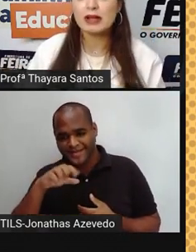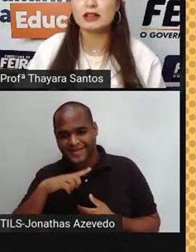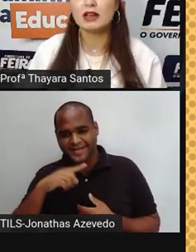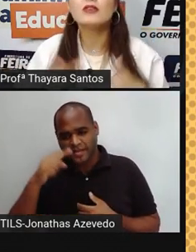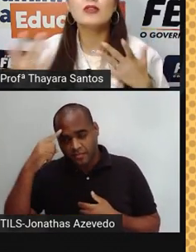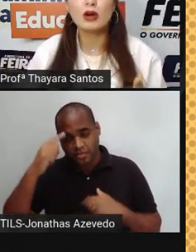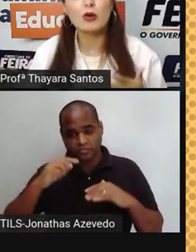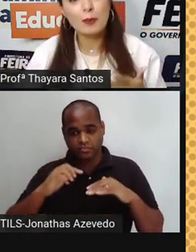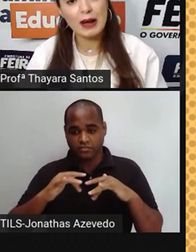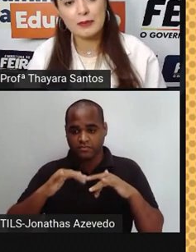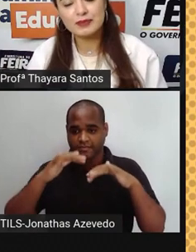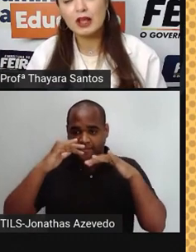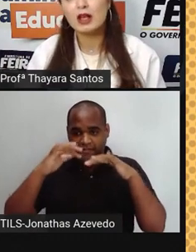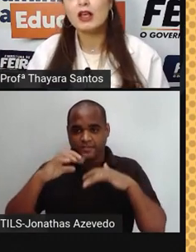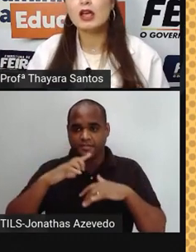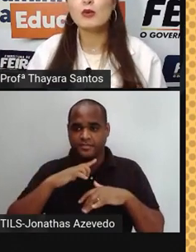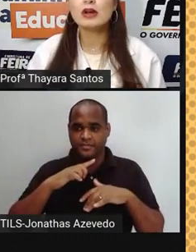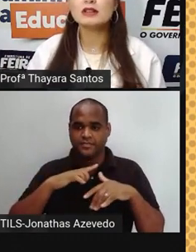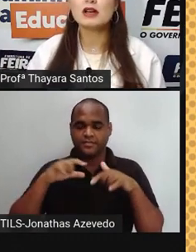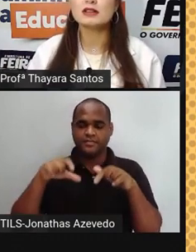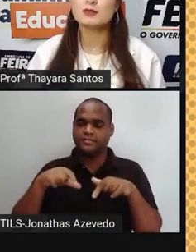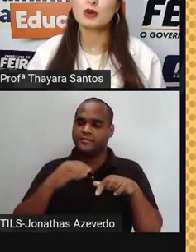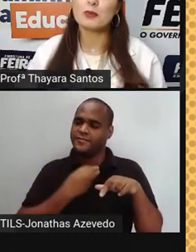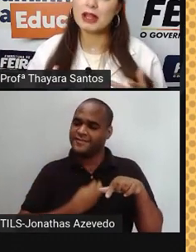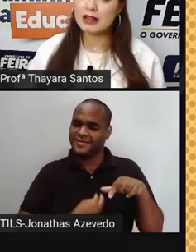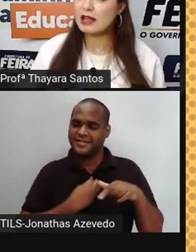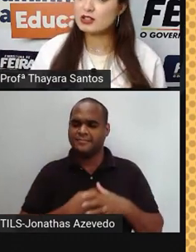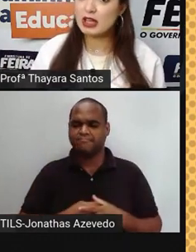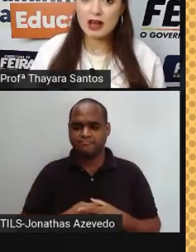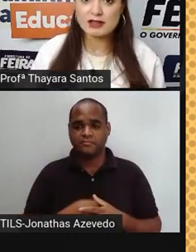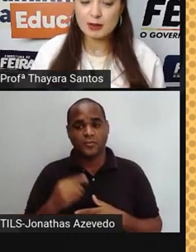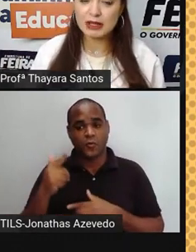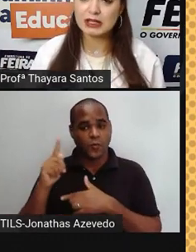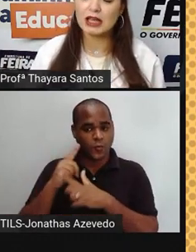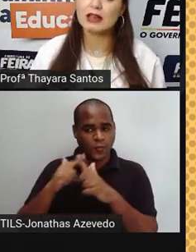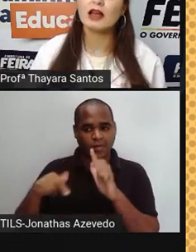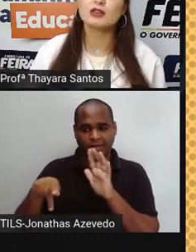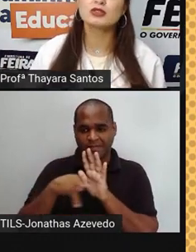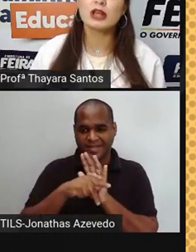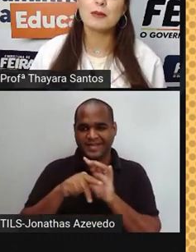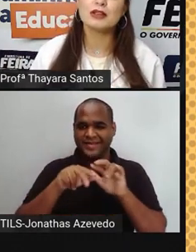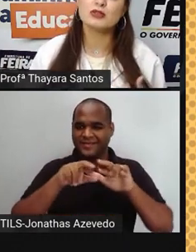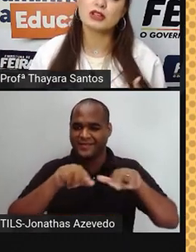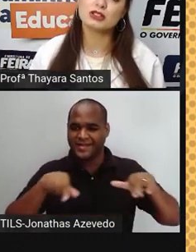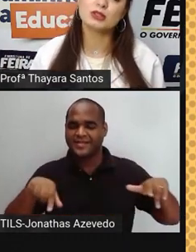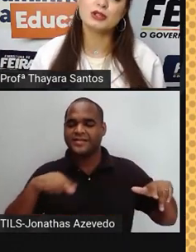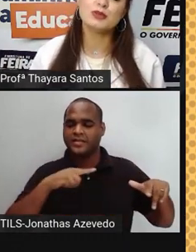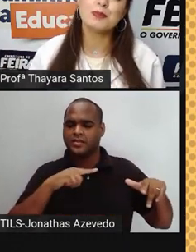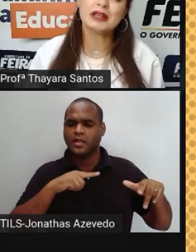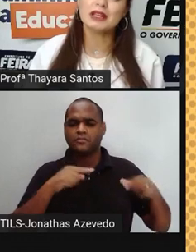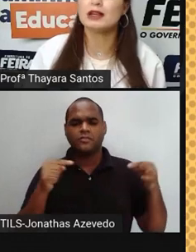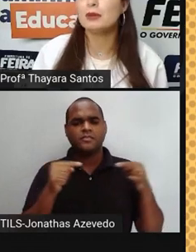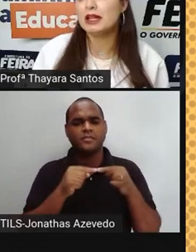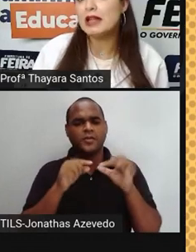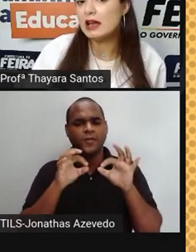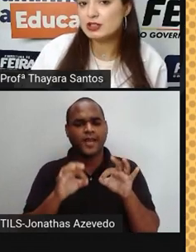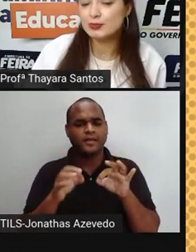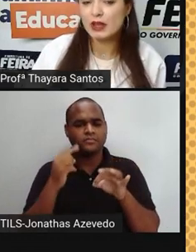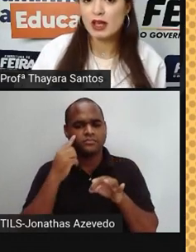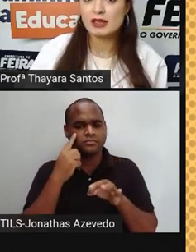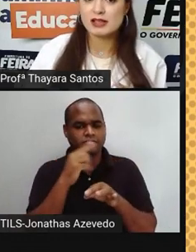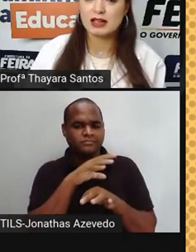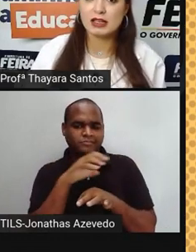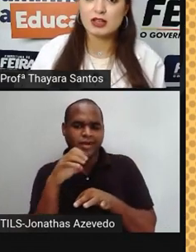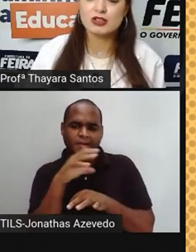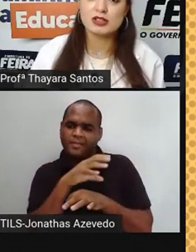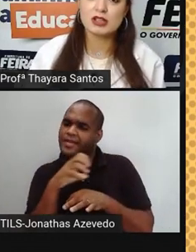que uma matéria vai ocupar. E uma das propriedades gerais da matéria é justamente o que a gente chama de impenetrabilidade.